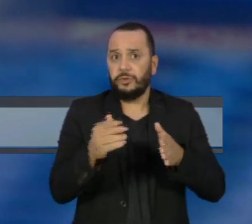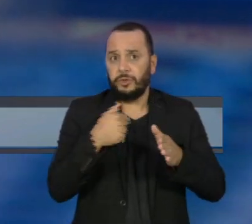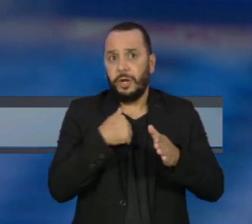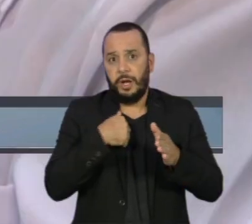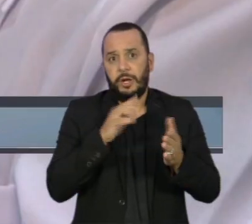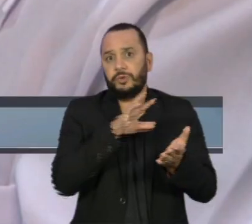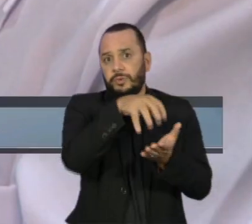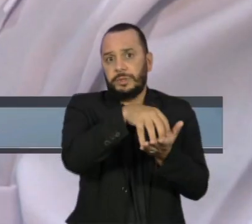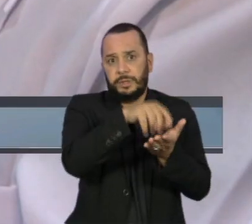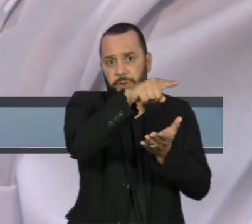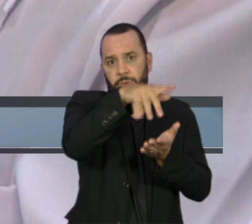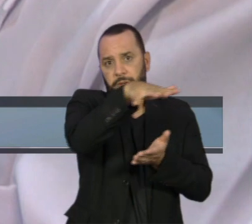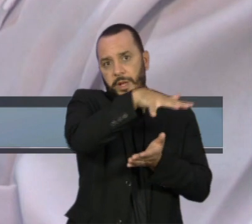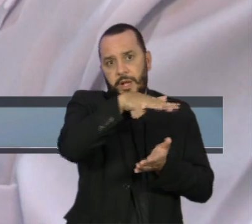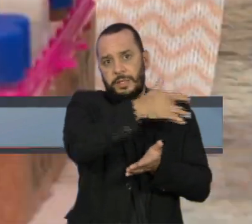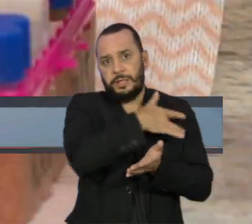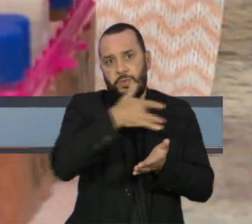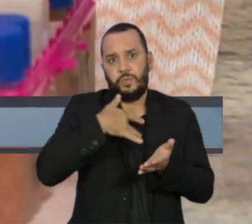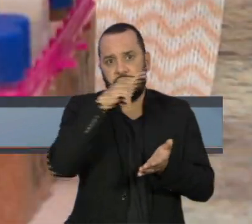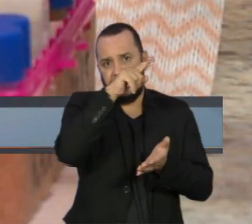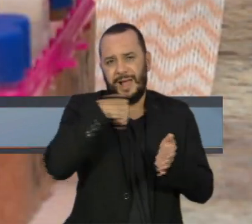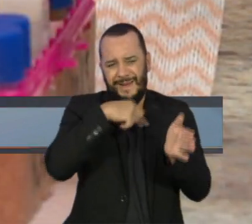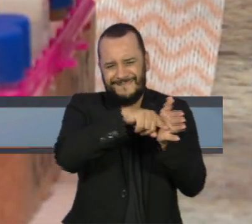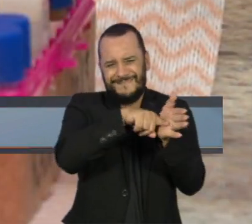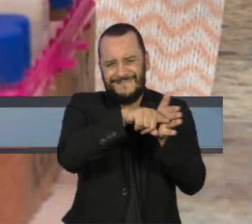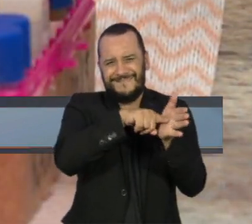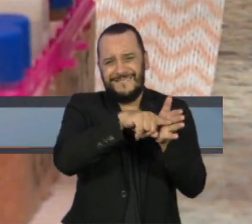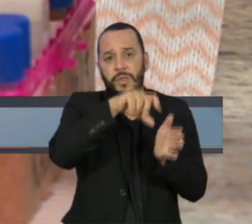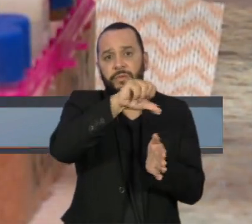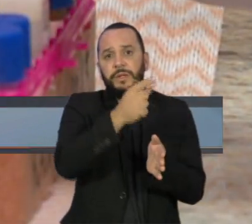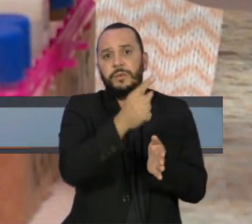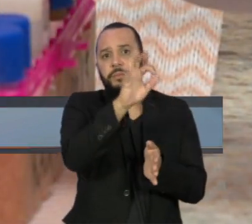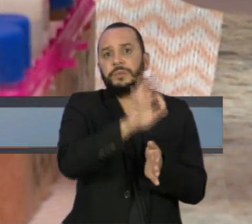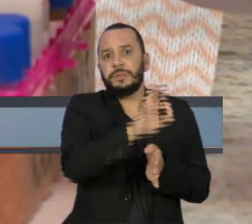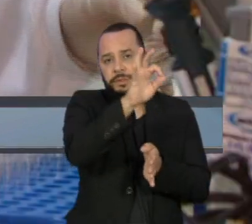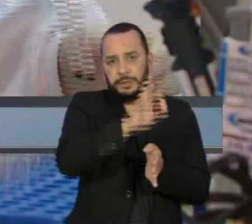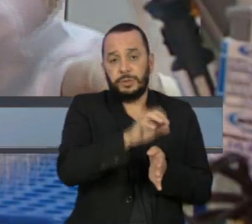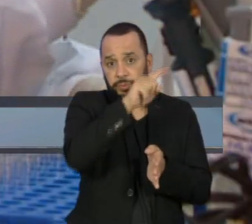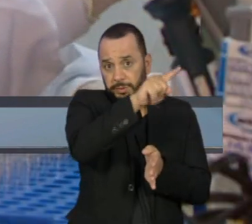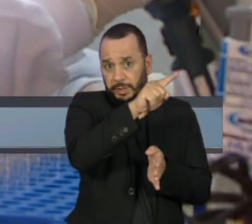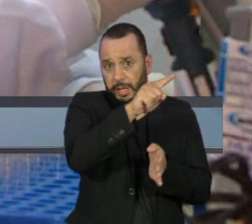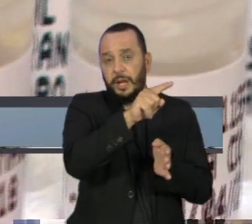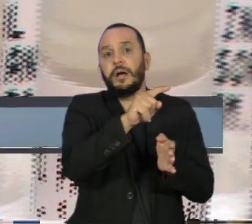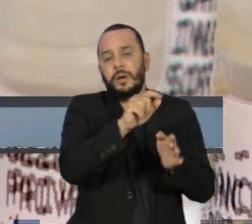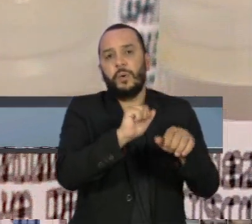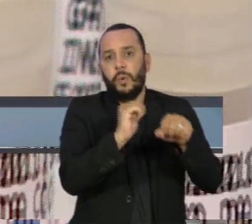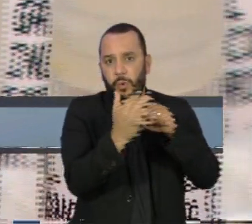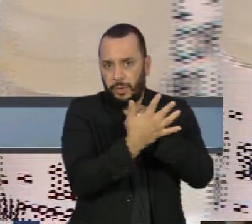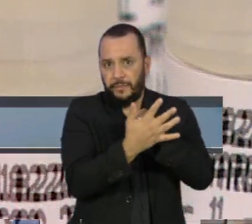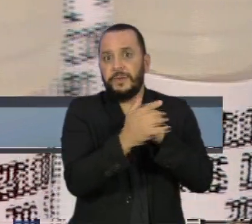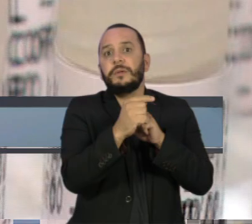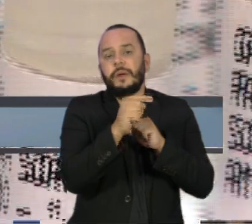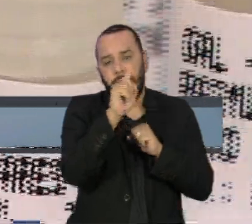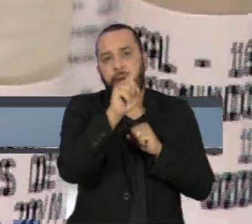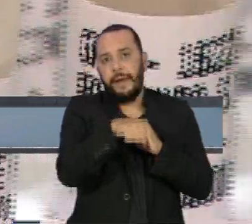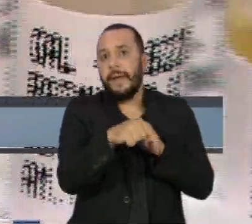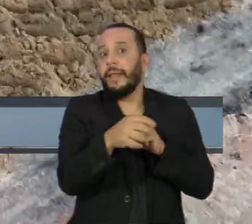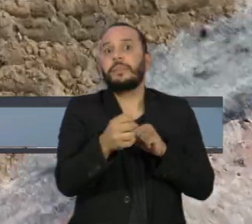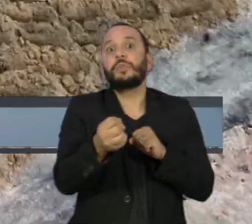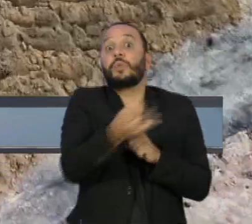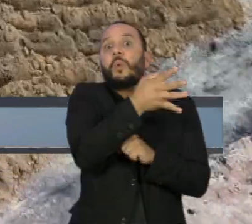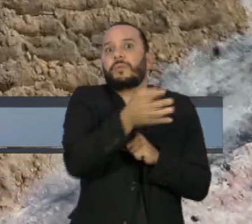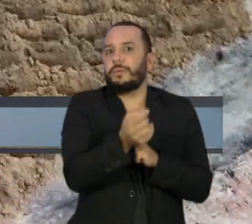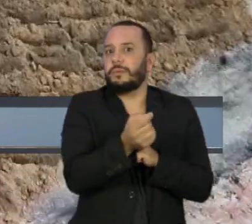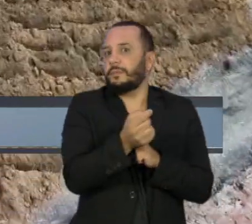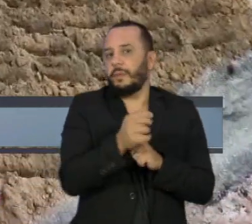Saúde do Amazonas, cerca de 91% dos casos confirmados no estado estão ligados à nova variante.